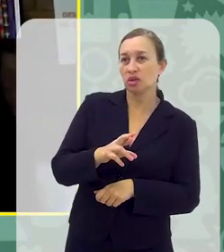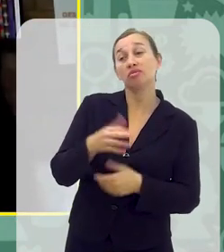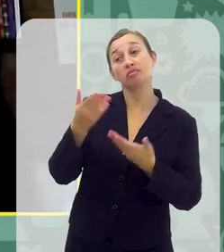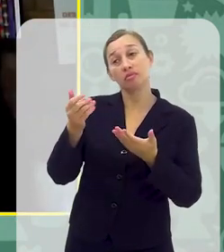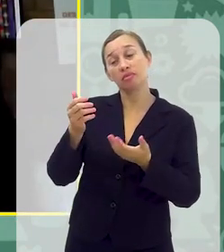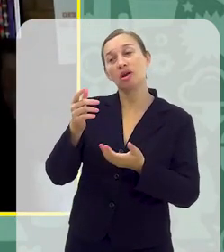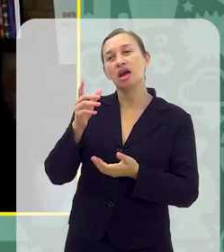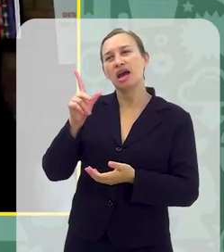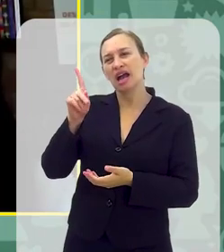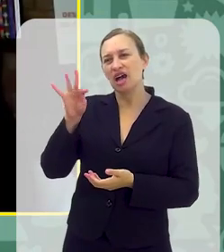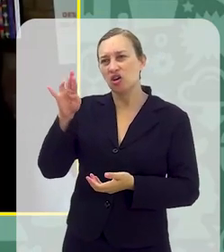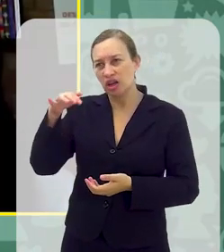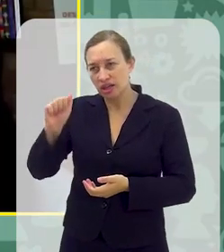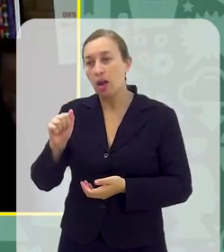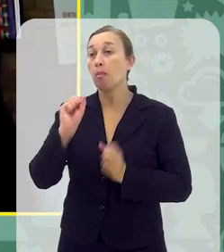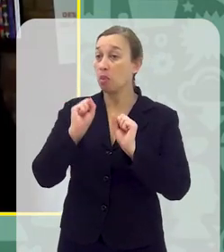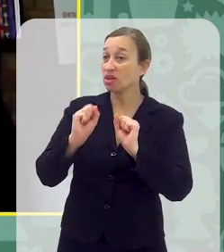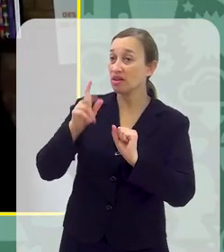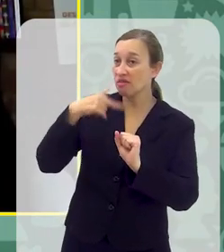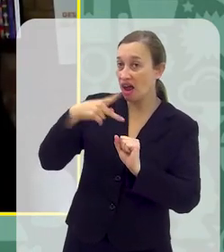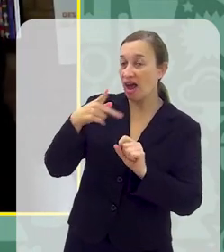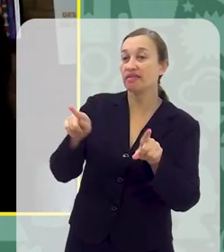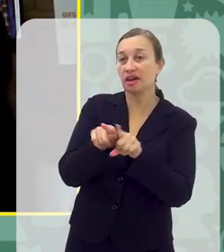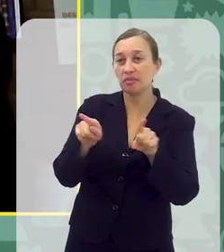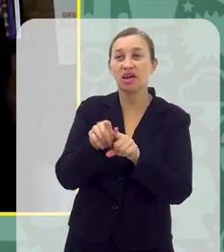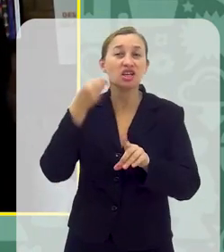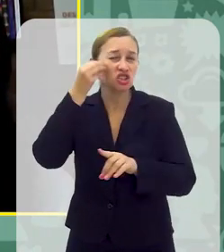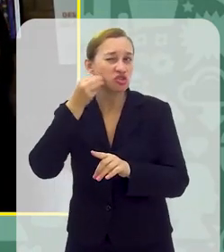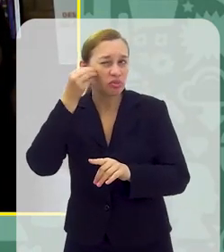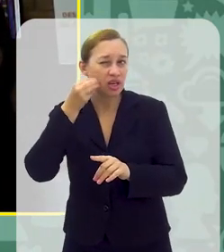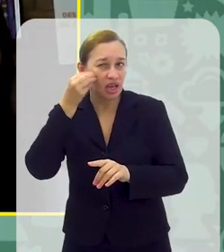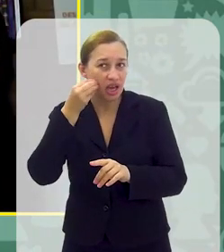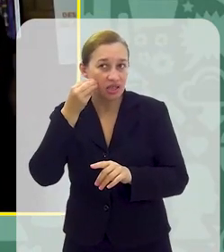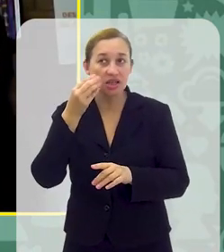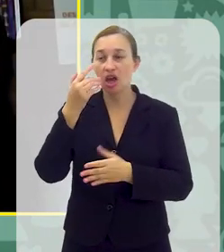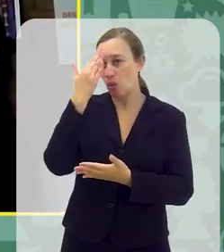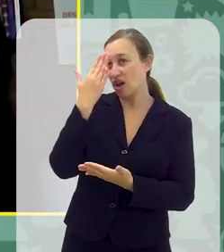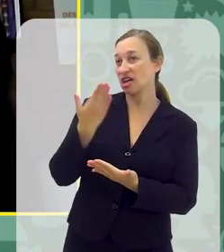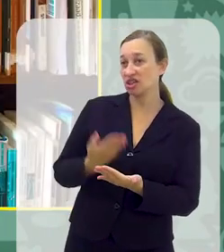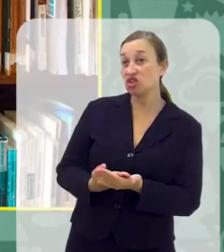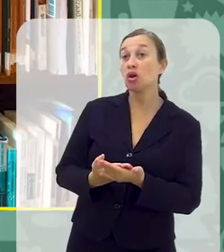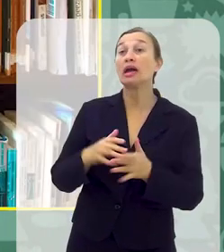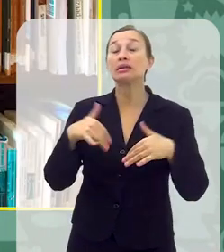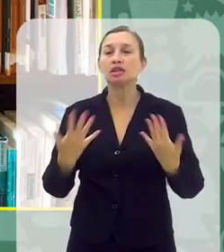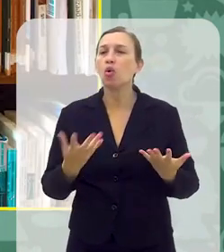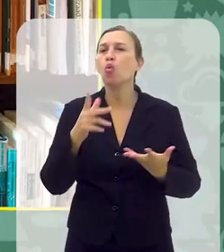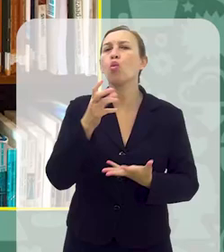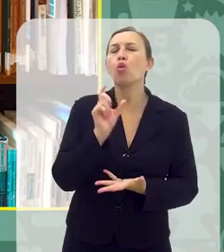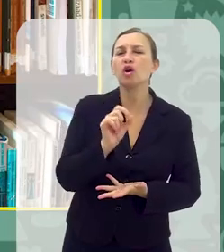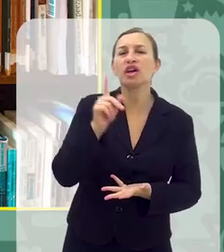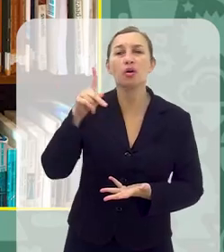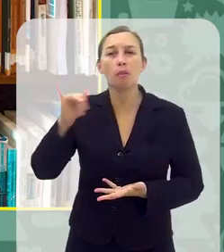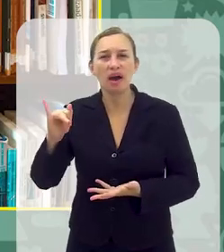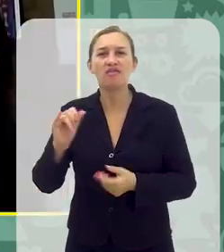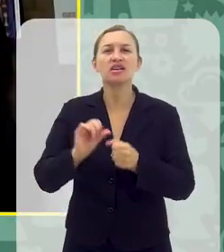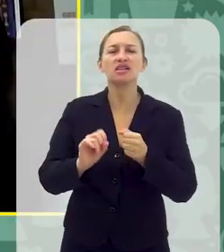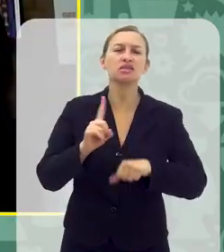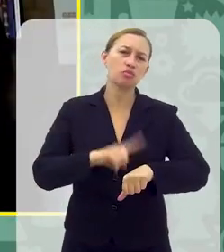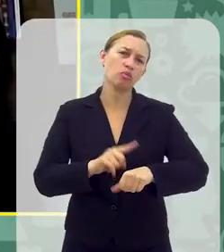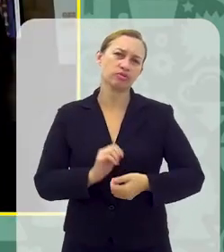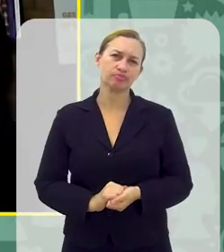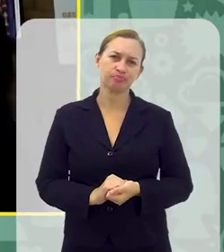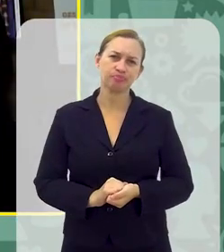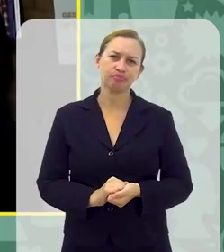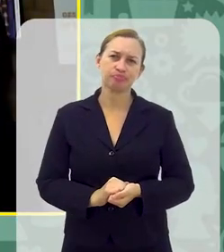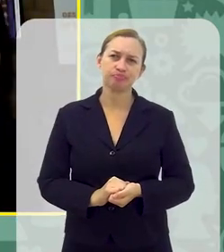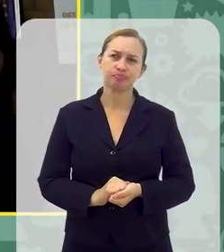doutora Carolina, se você puder comentar também Porque aí você tem também experiência em consultório, acredito, né? O que que os pais devem fazer nesse